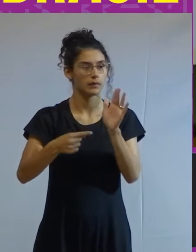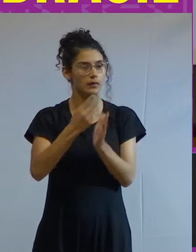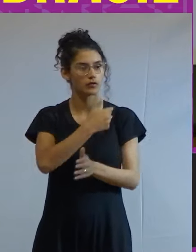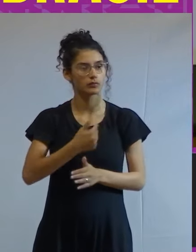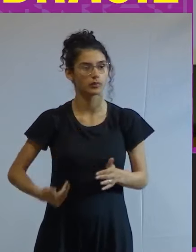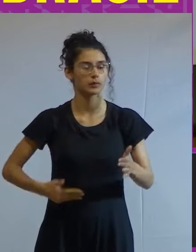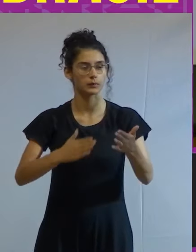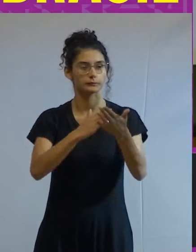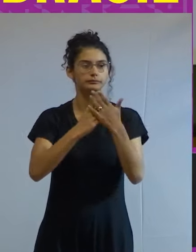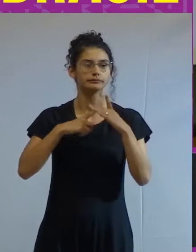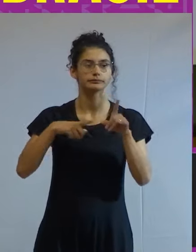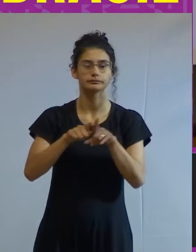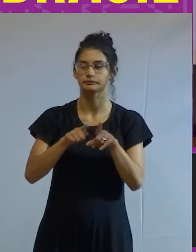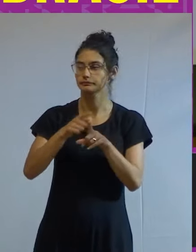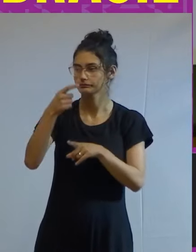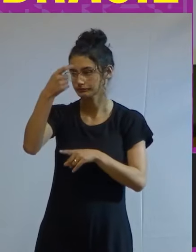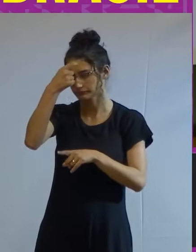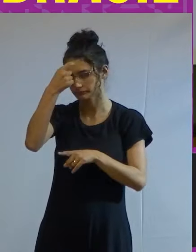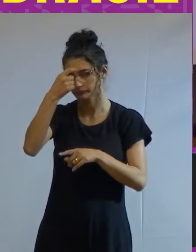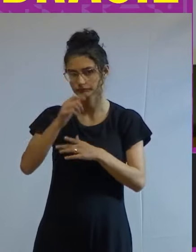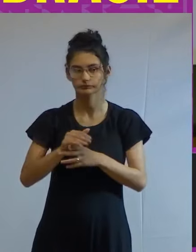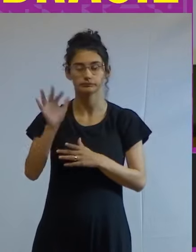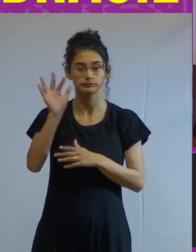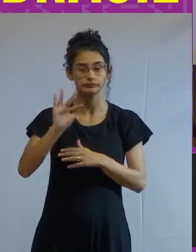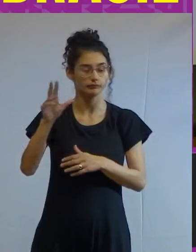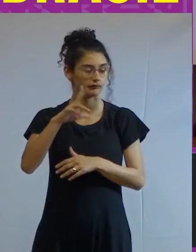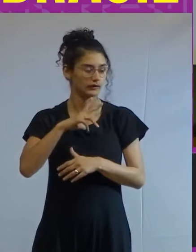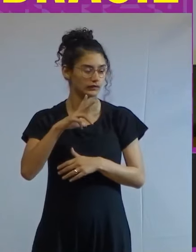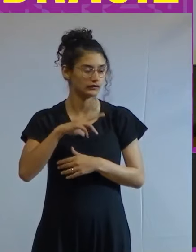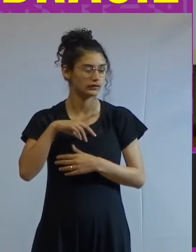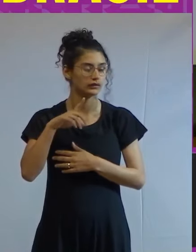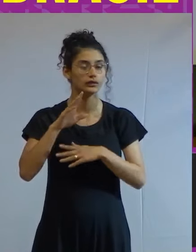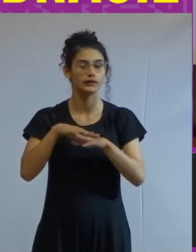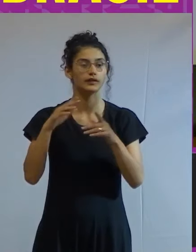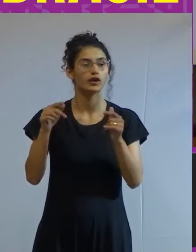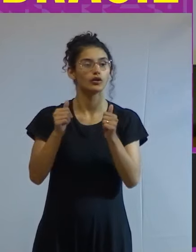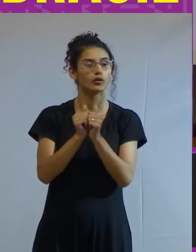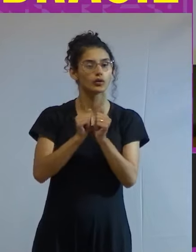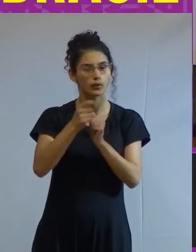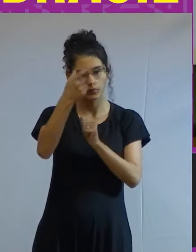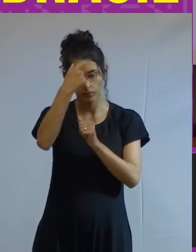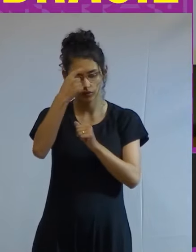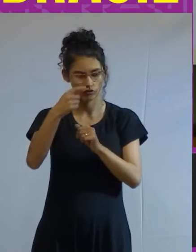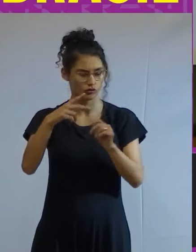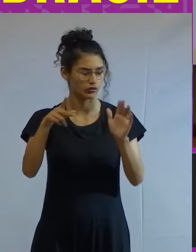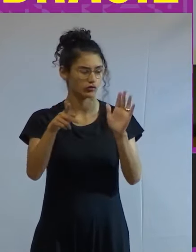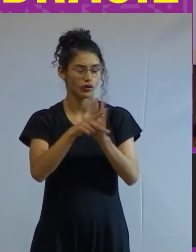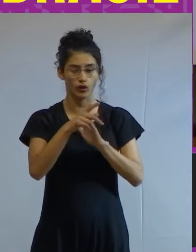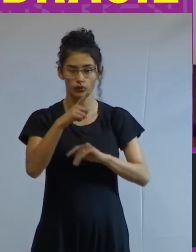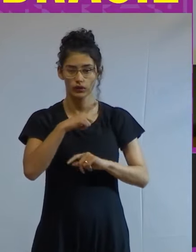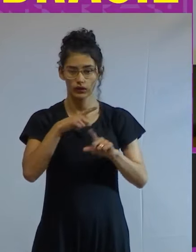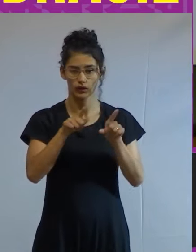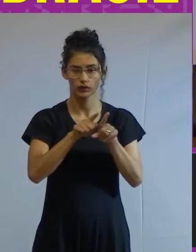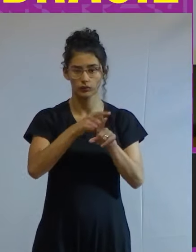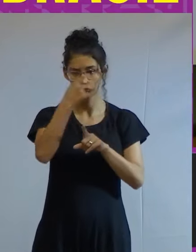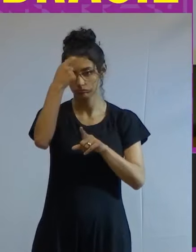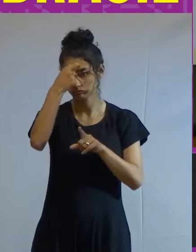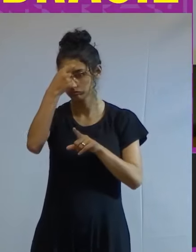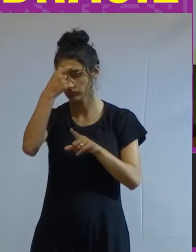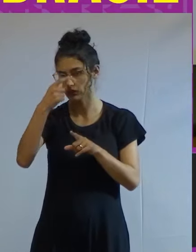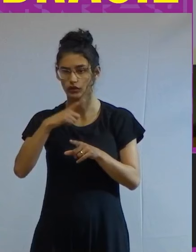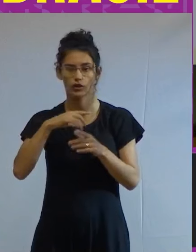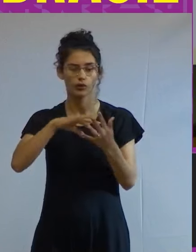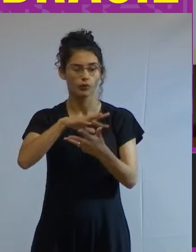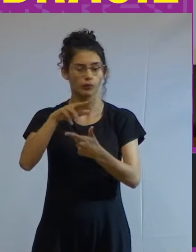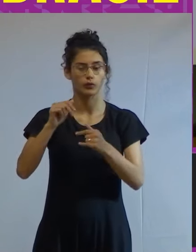me ajudaram a ter essa consciência a universidade particular ela não faz você ter uma consciência de classe não faz você ter uma consciência sobre o